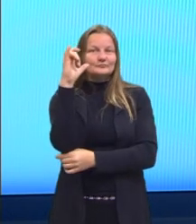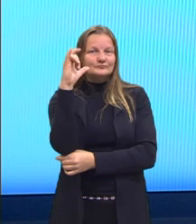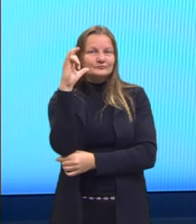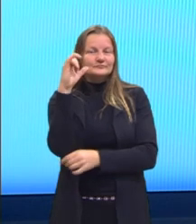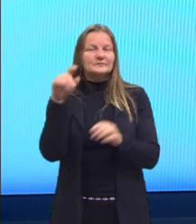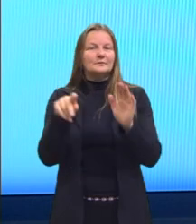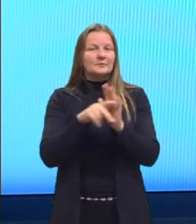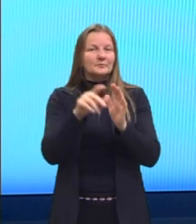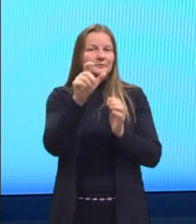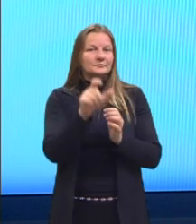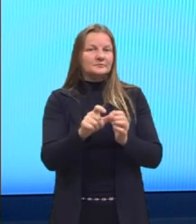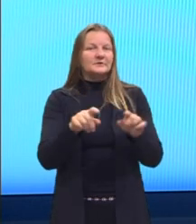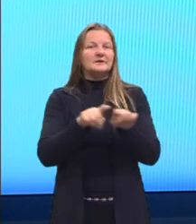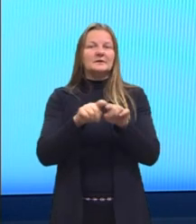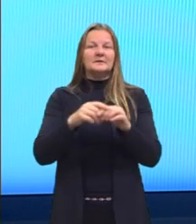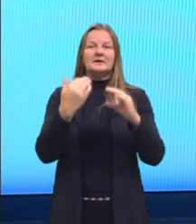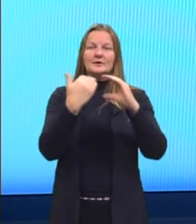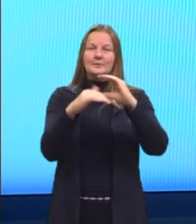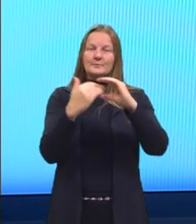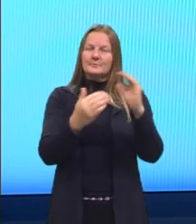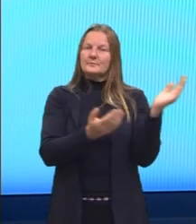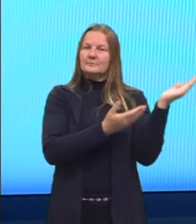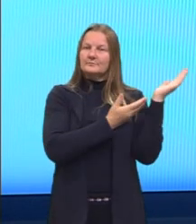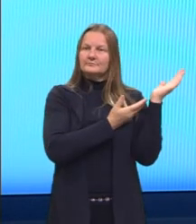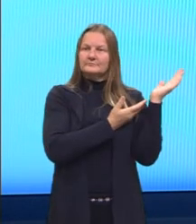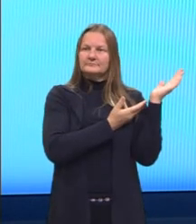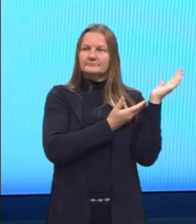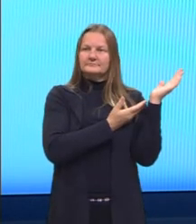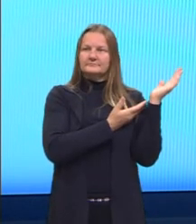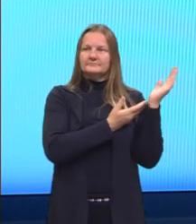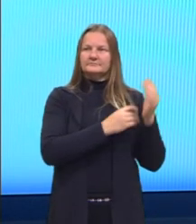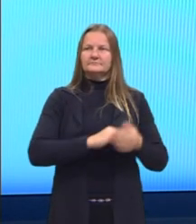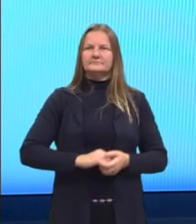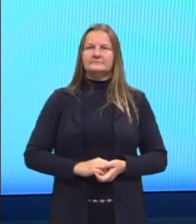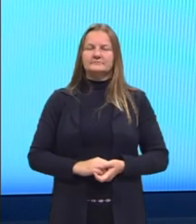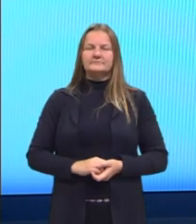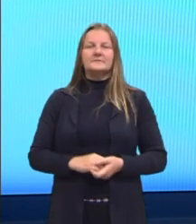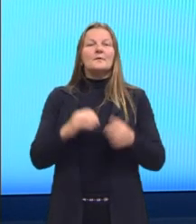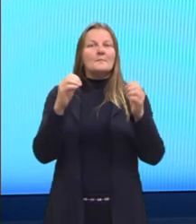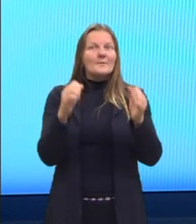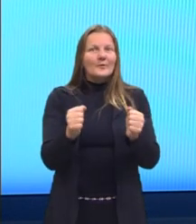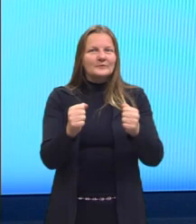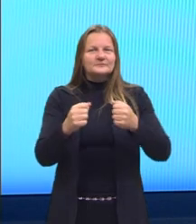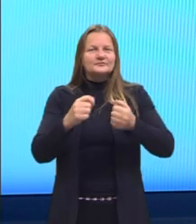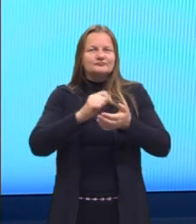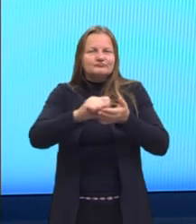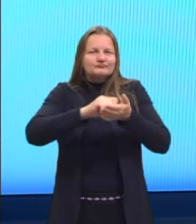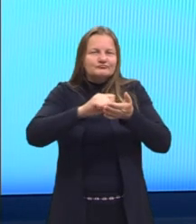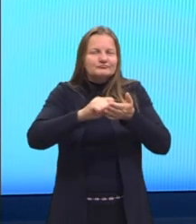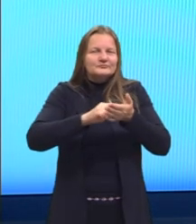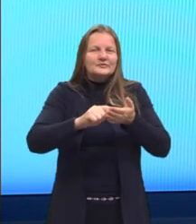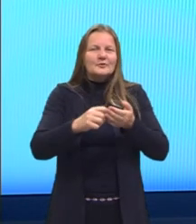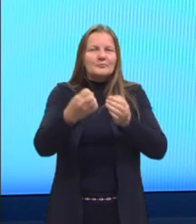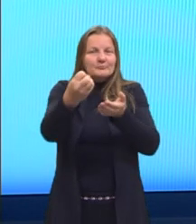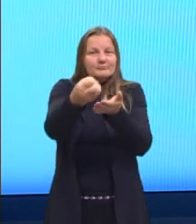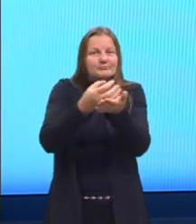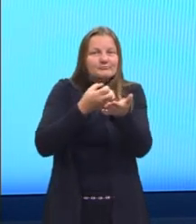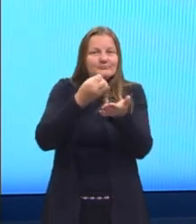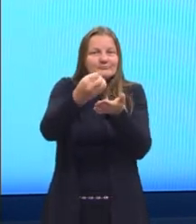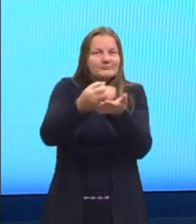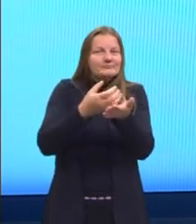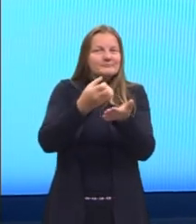pessoal e vocês têm também o meu e-mail educar. Vocês podem anotar aí, me mandar uma